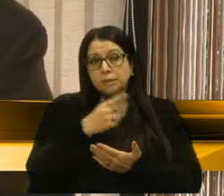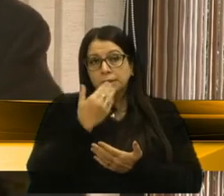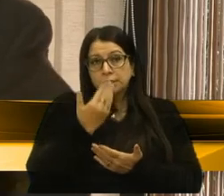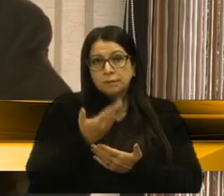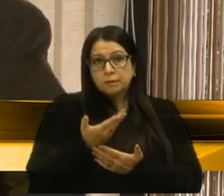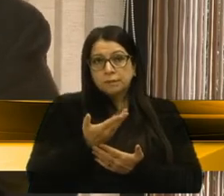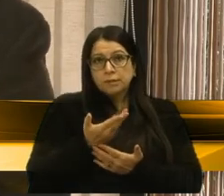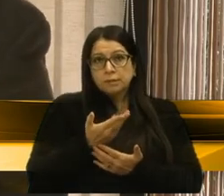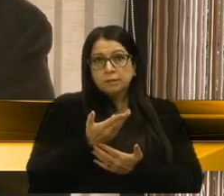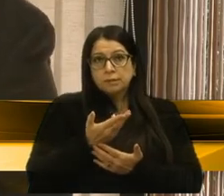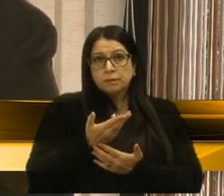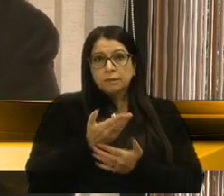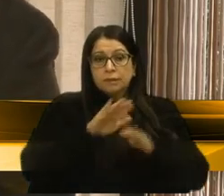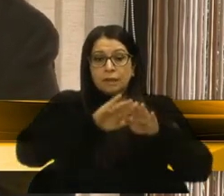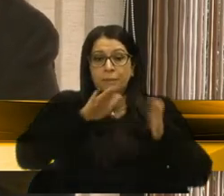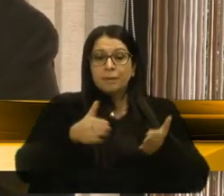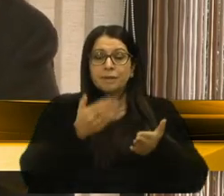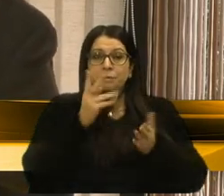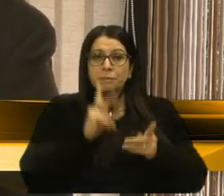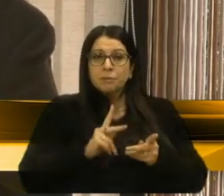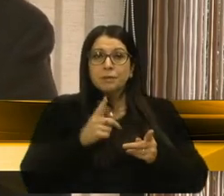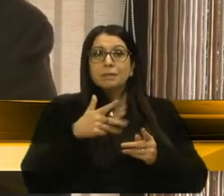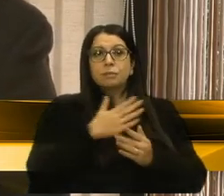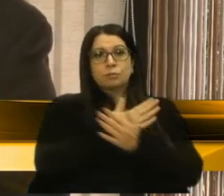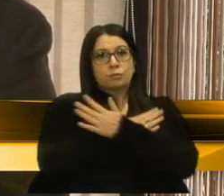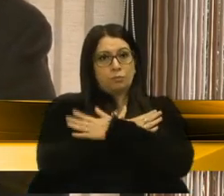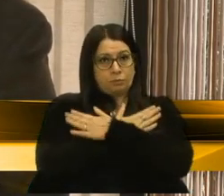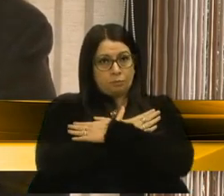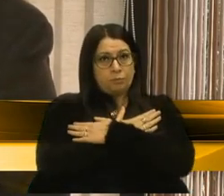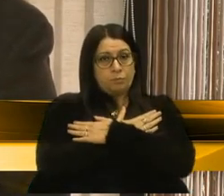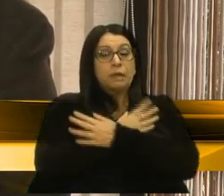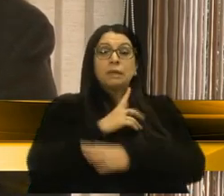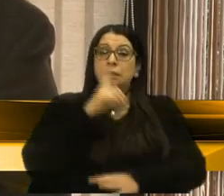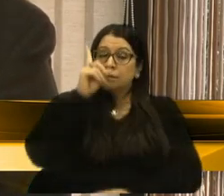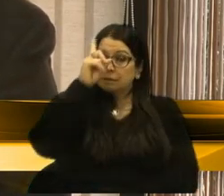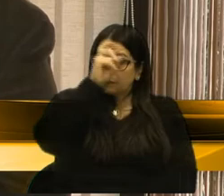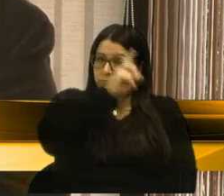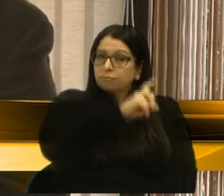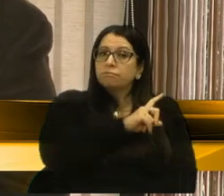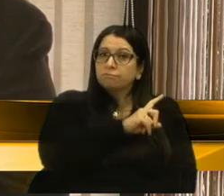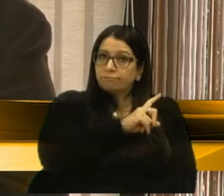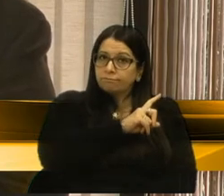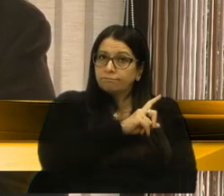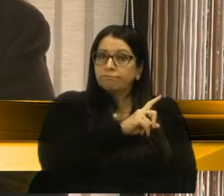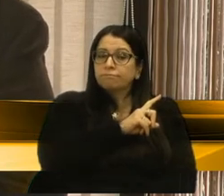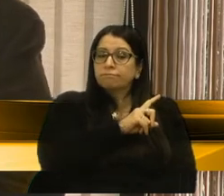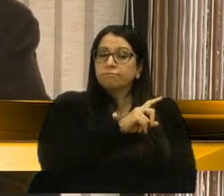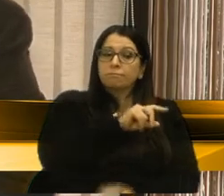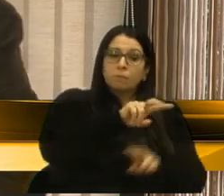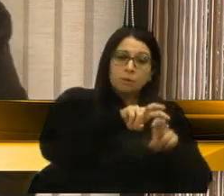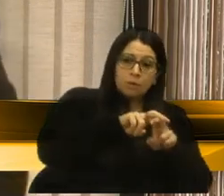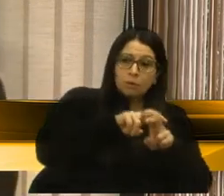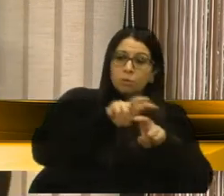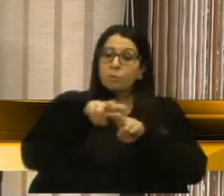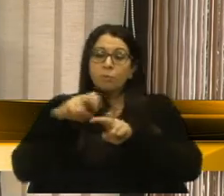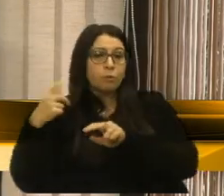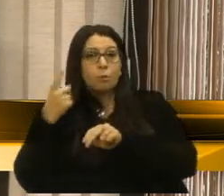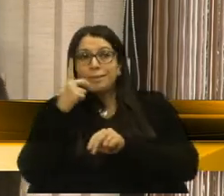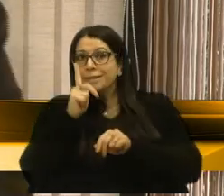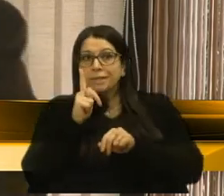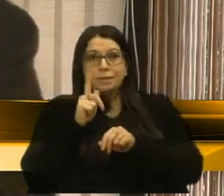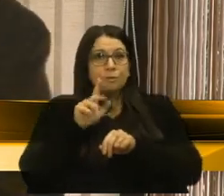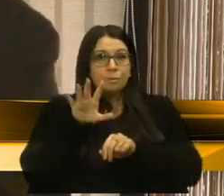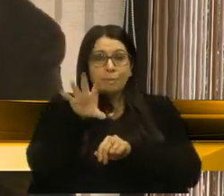na mesa dessas pessoas que estão desempregadas, que têm dificuldade, que, por um motivo ou outro, não conseguiram acessar,